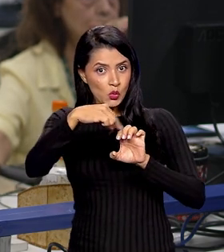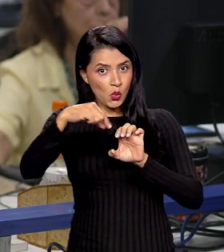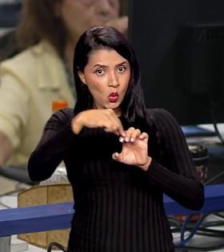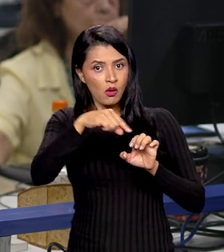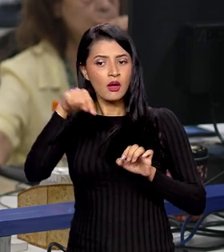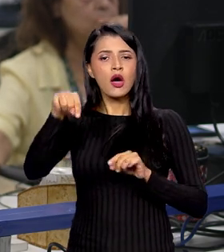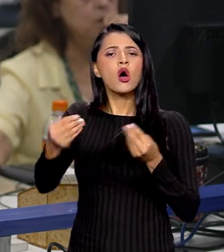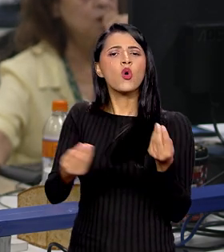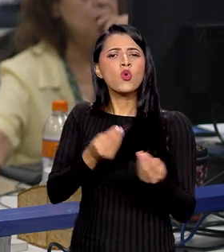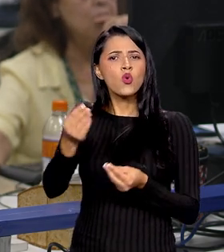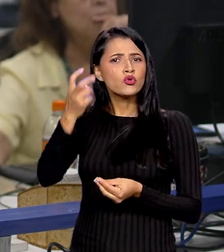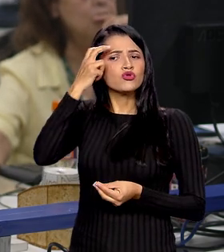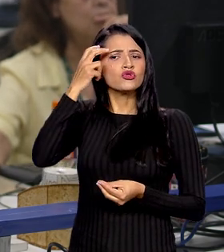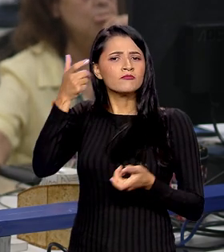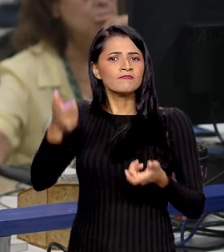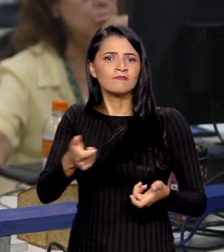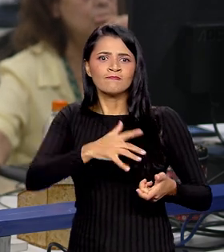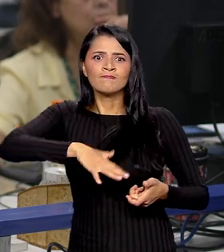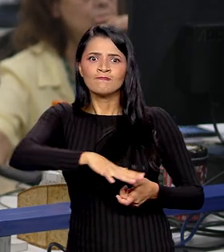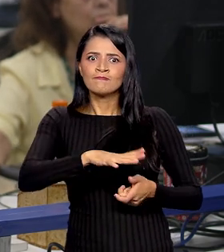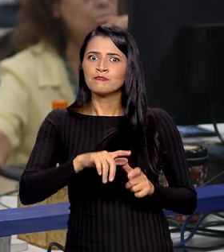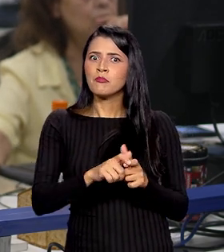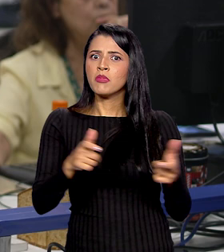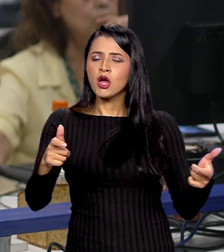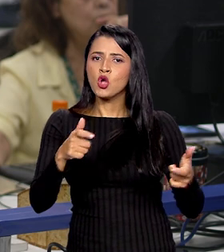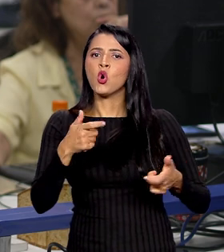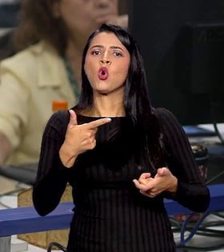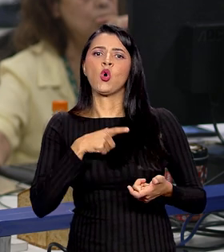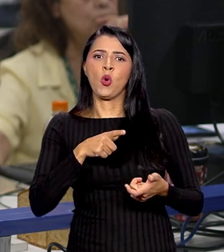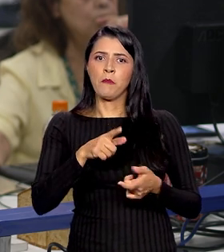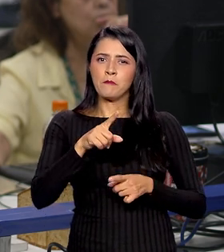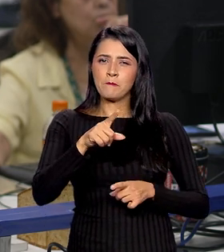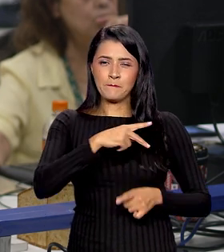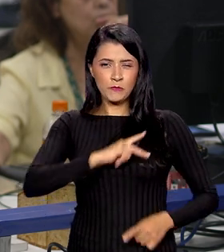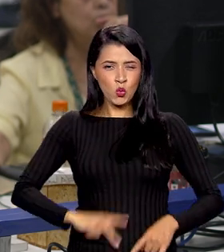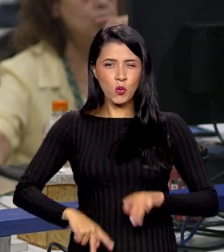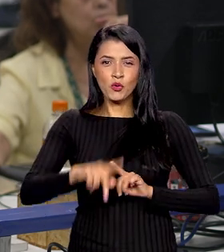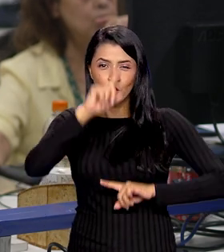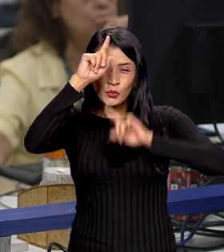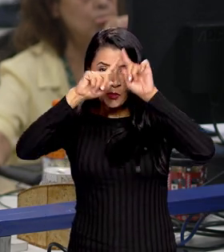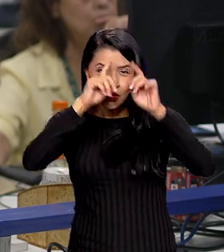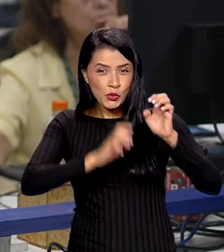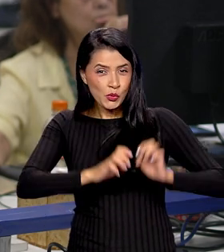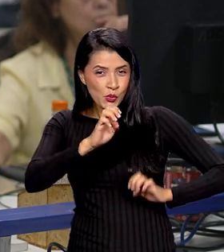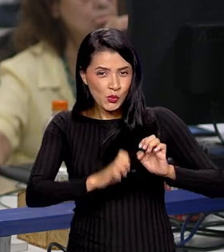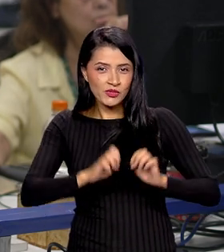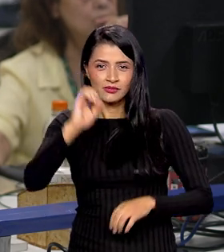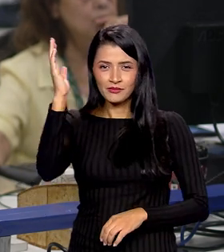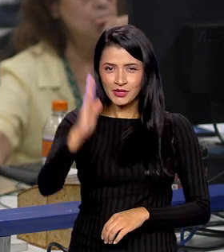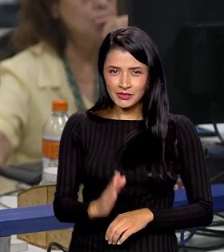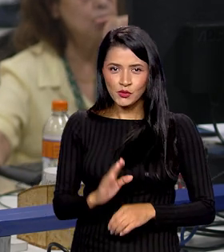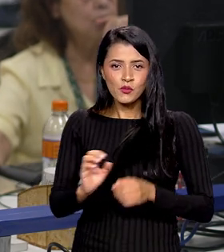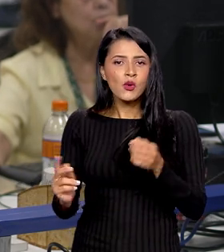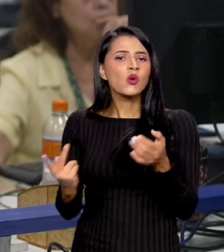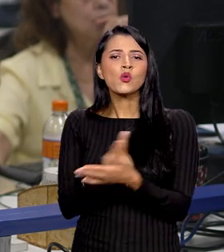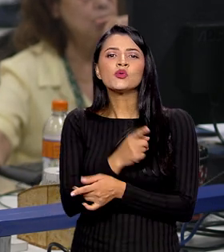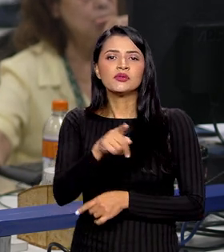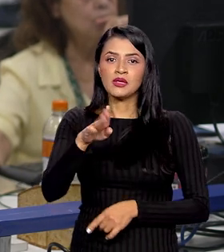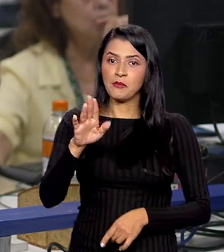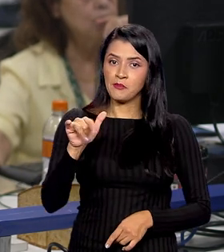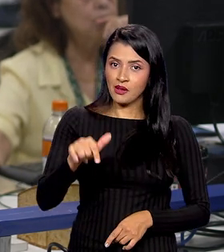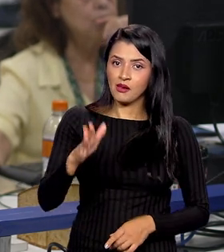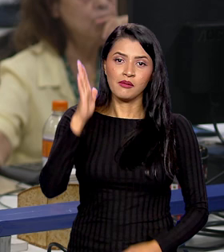empreendedores culturais ao maior mercado público das indústrias criativas do Brasil. Esse evento será